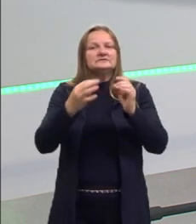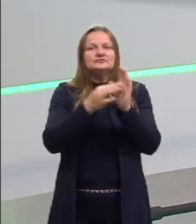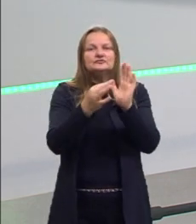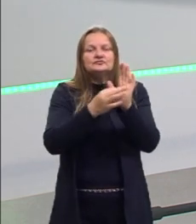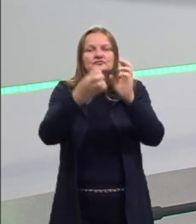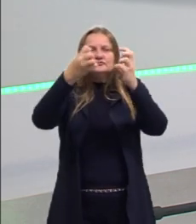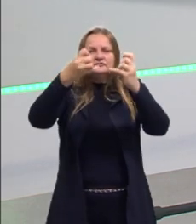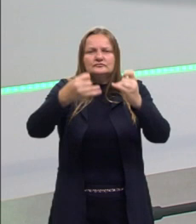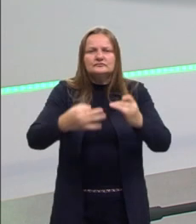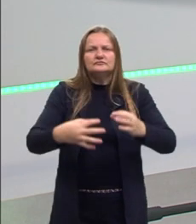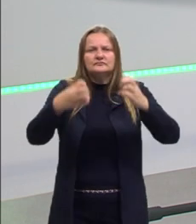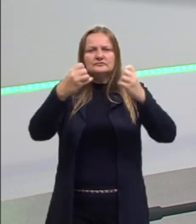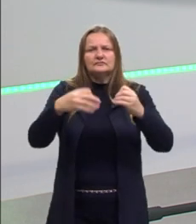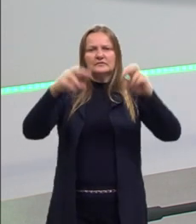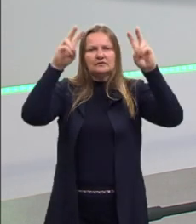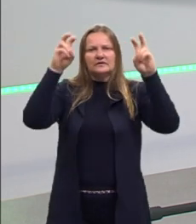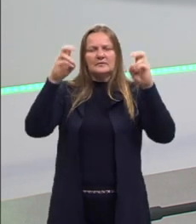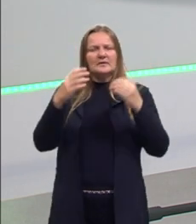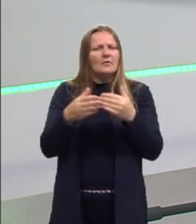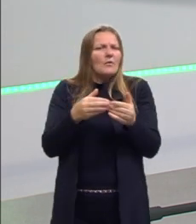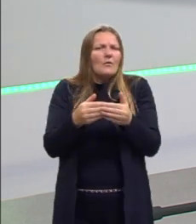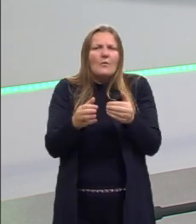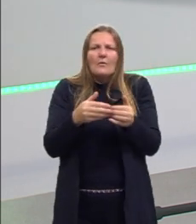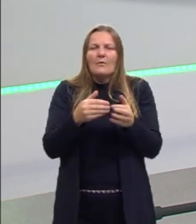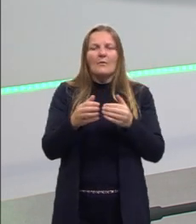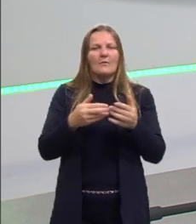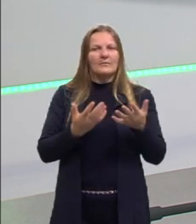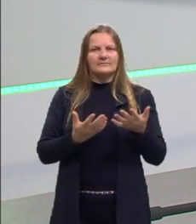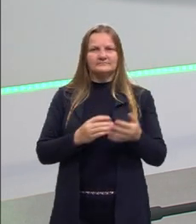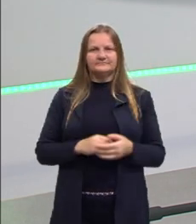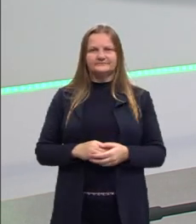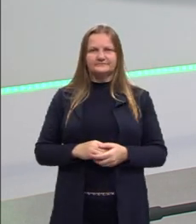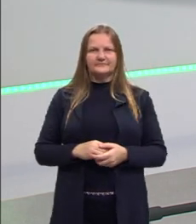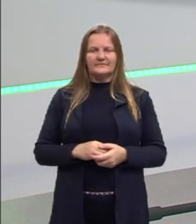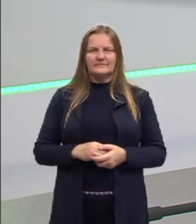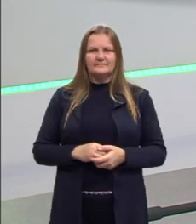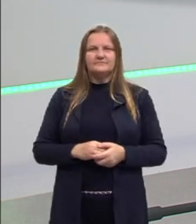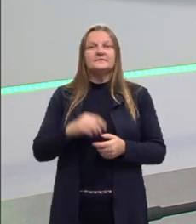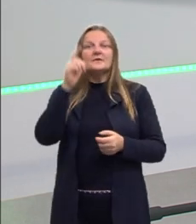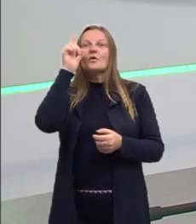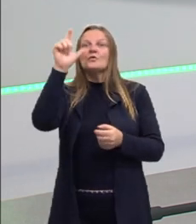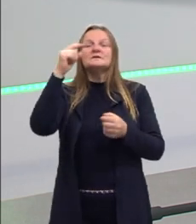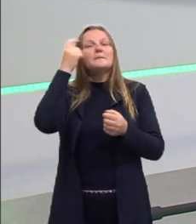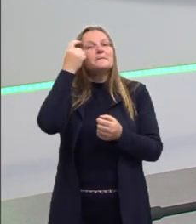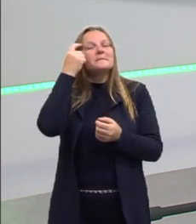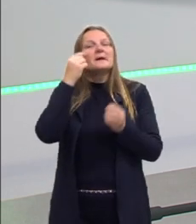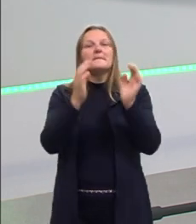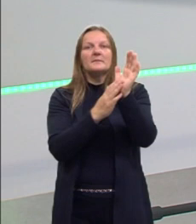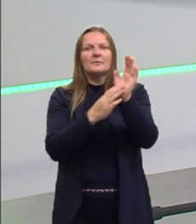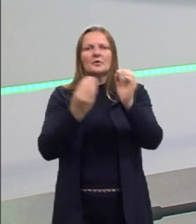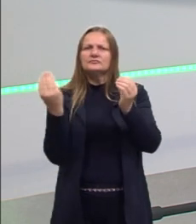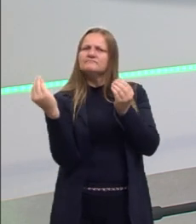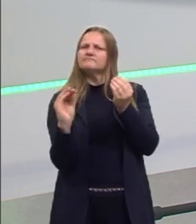o tema, seja ele qual for. E aí sim eu consigo pensar em uma proposta de intervenção a partir